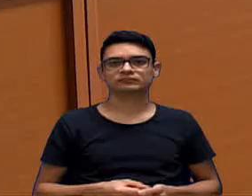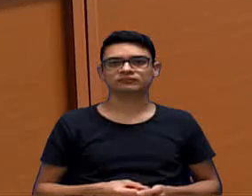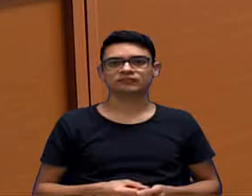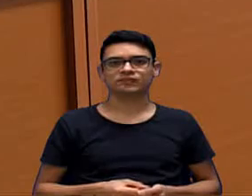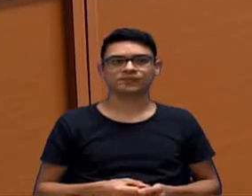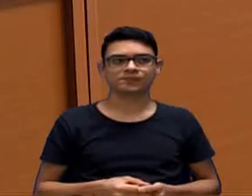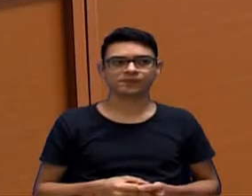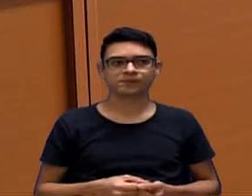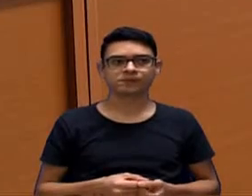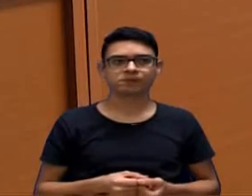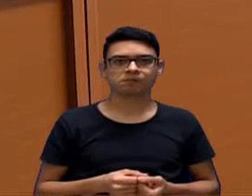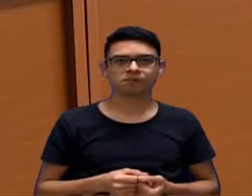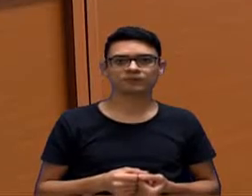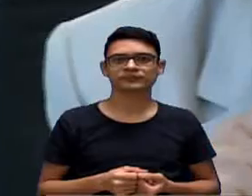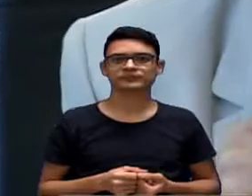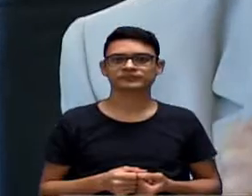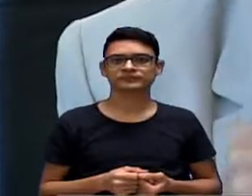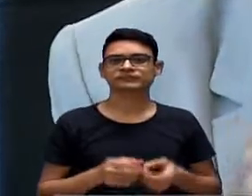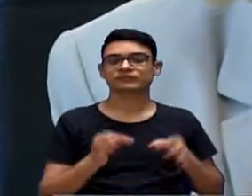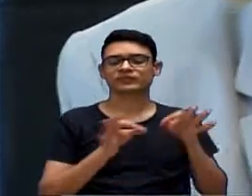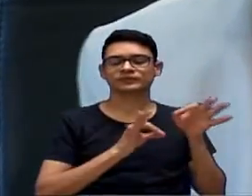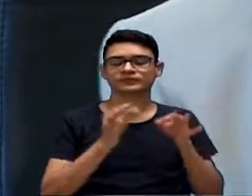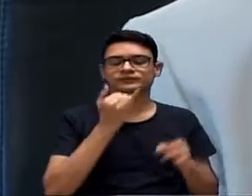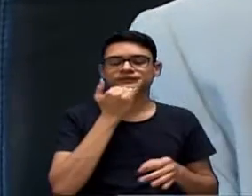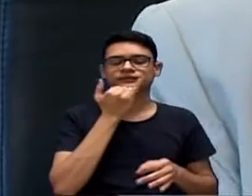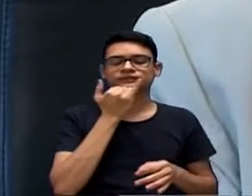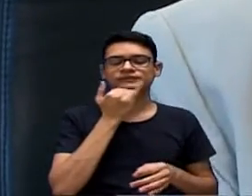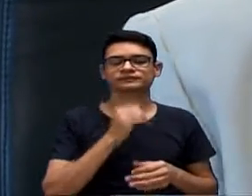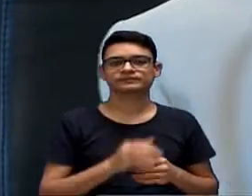Projeto. Que eu saiba até o seu projeto, desculpe,